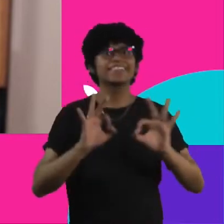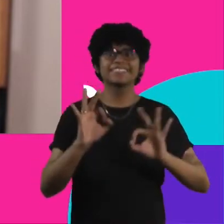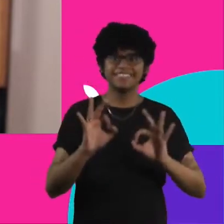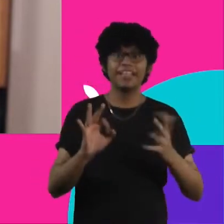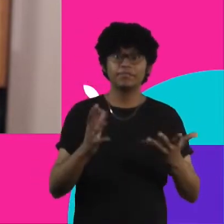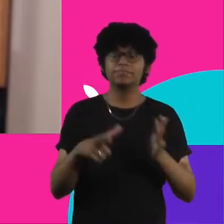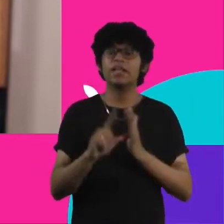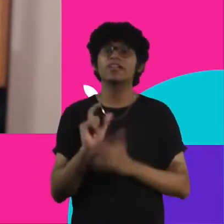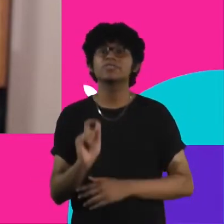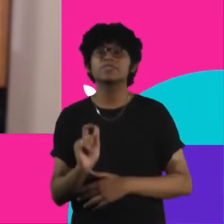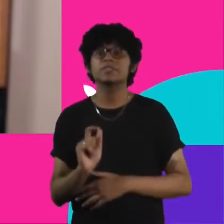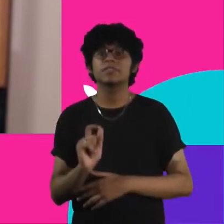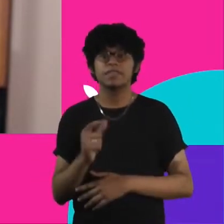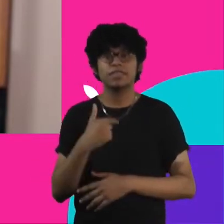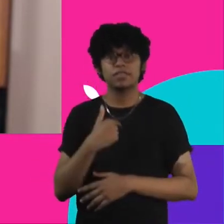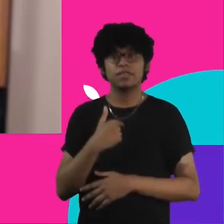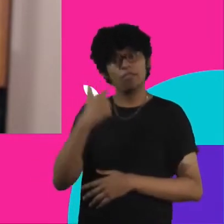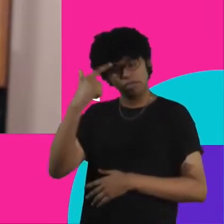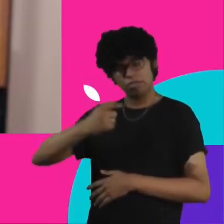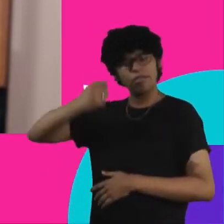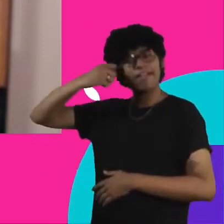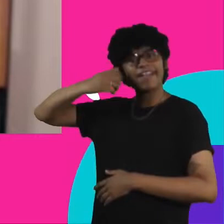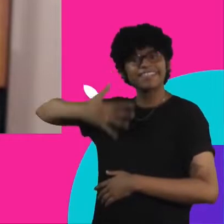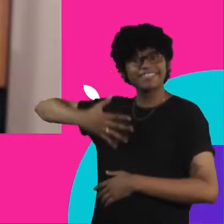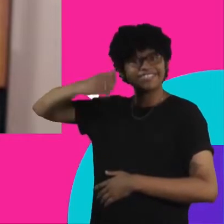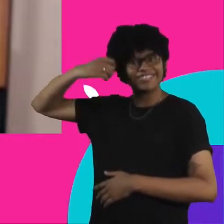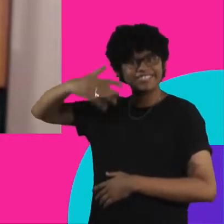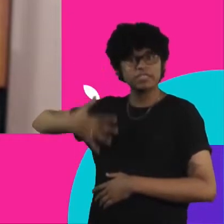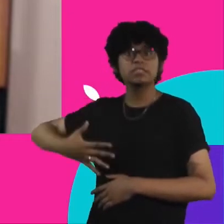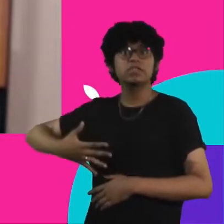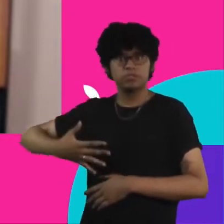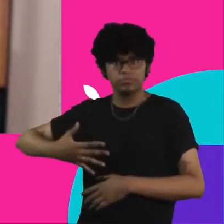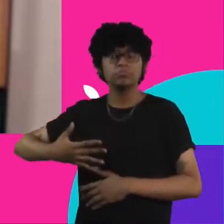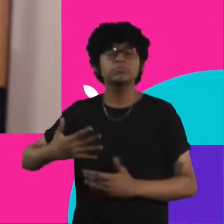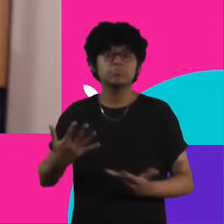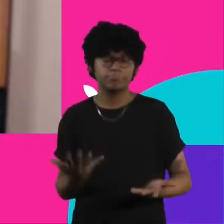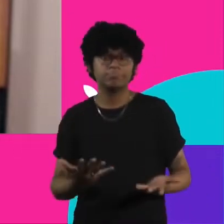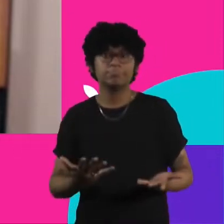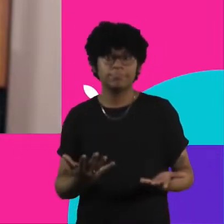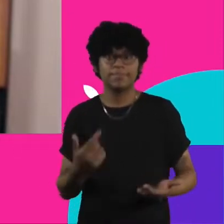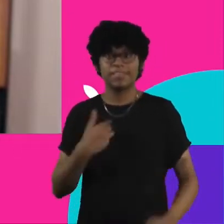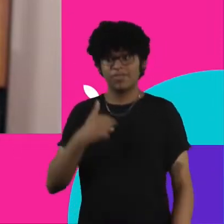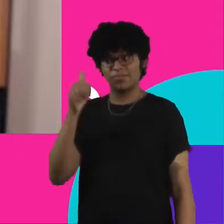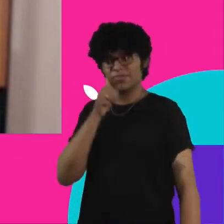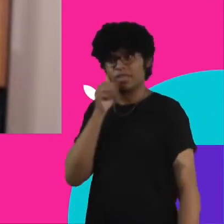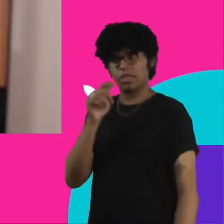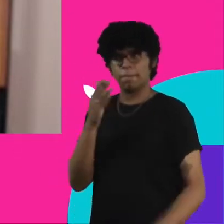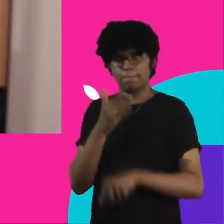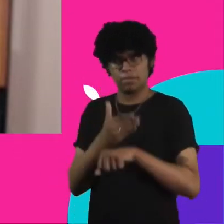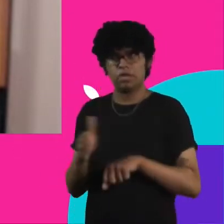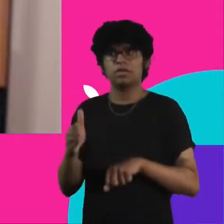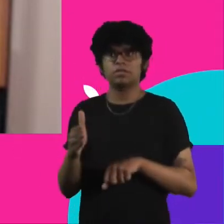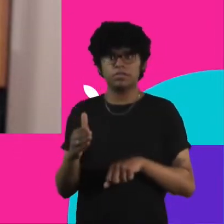Antes de mais nada, eu vou fazer uma breve descrição, né, para a audiodescrição. Eu sou uma mulher branca,